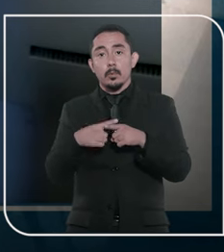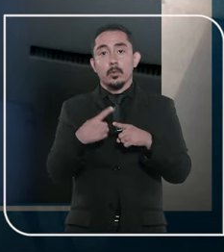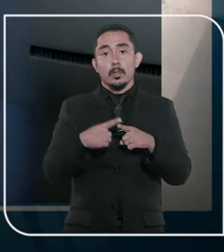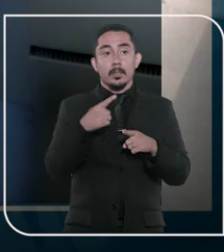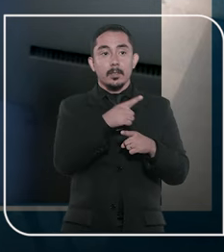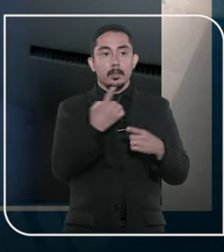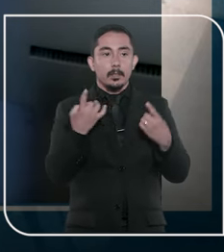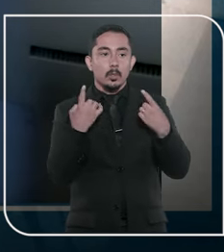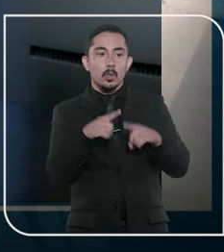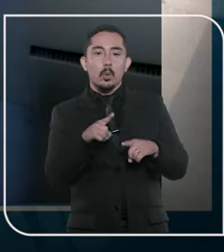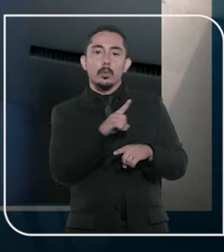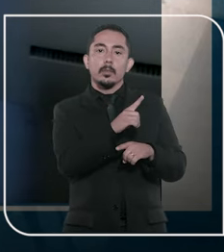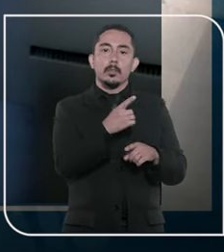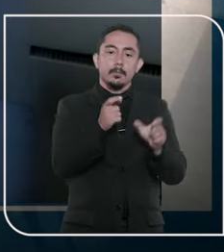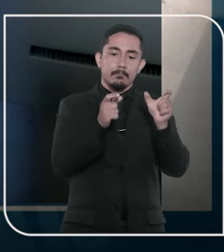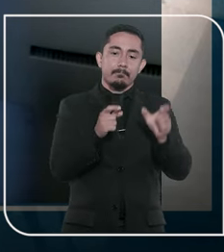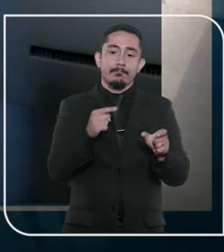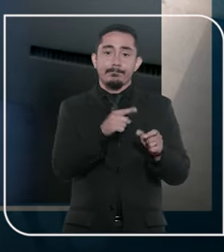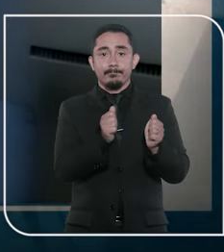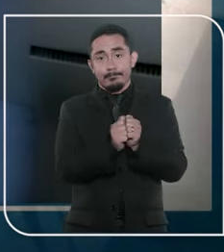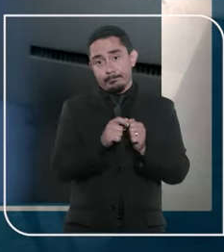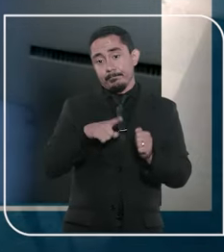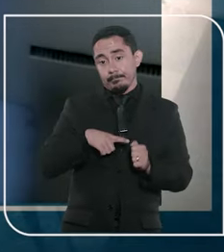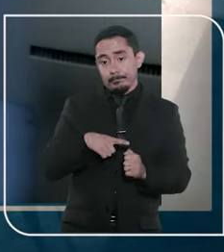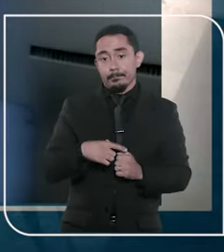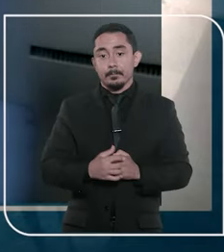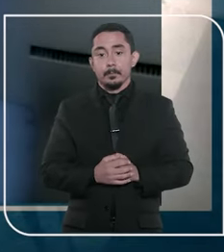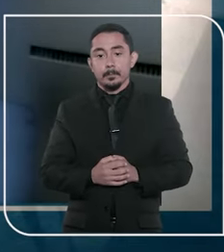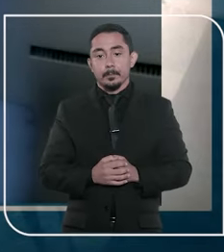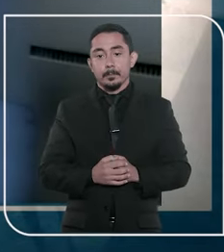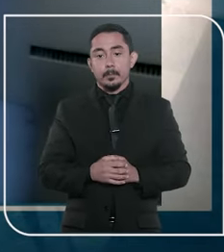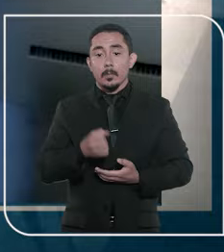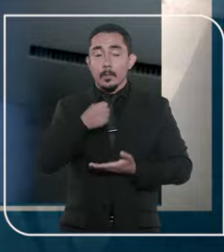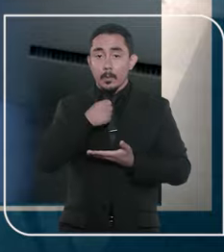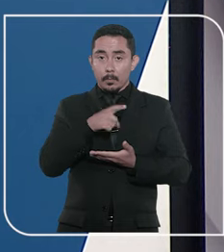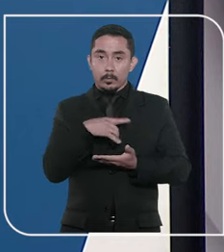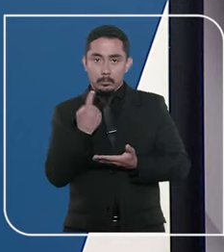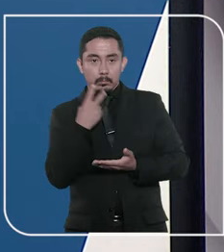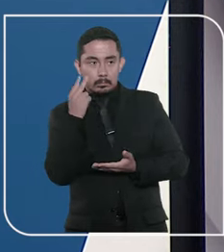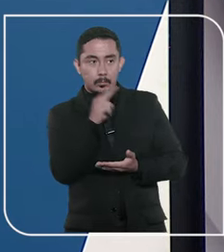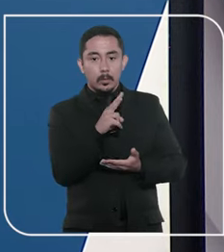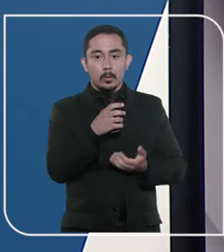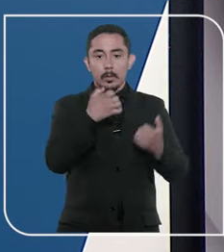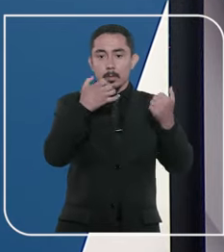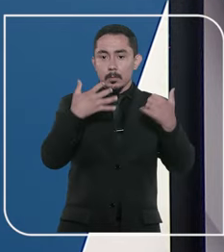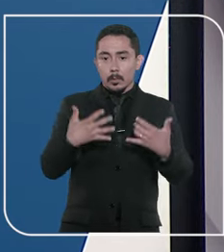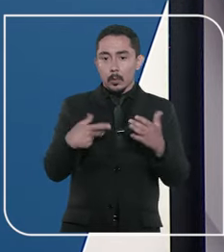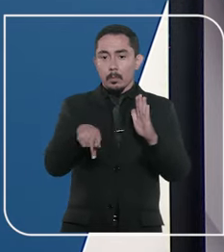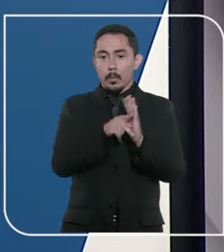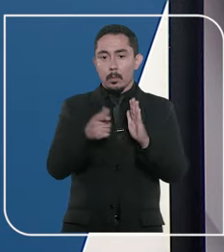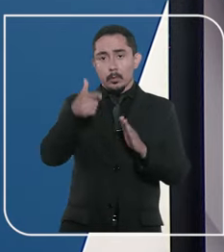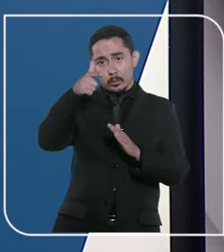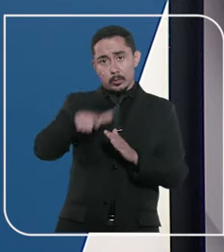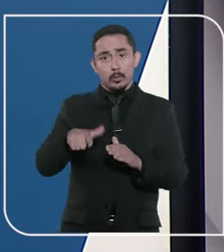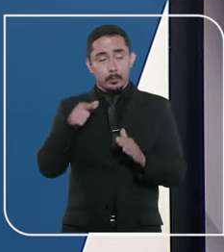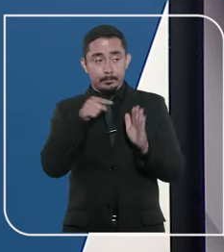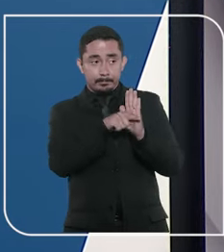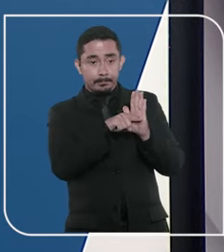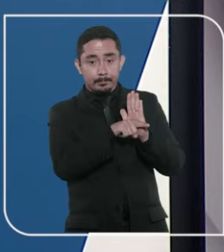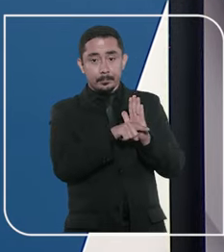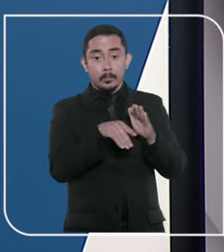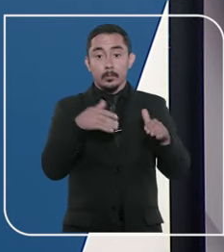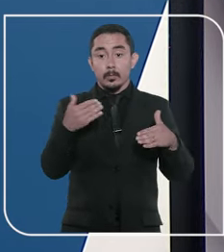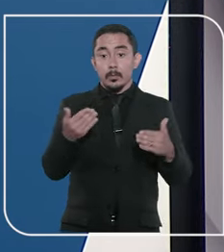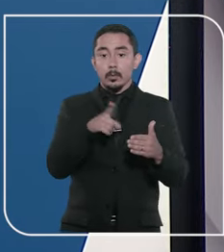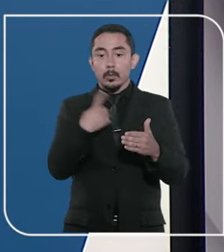atendeu ao requisito de semelhança entre os indivíduos que participam do procedimento. A reportagem que acabamos de acompanhar falou